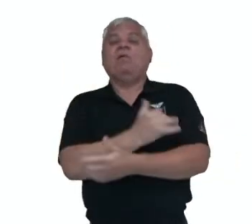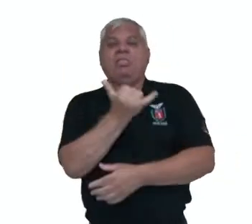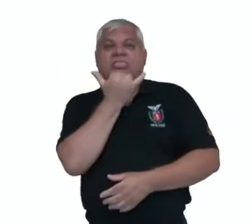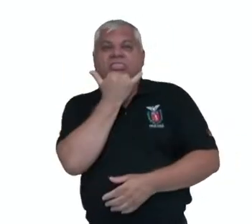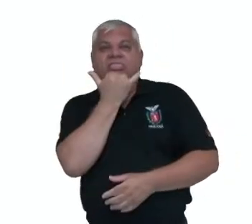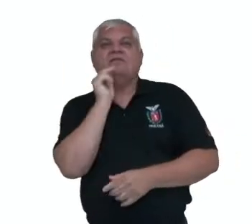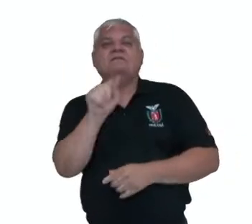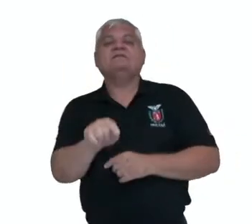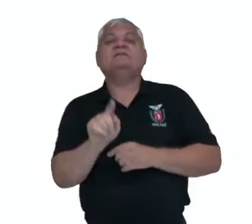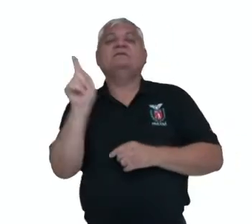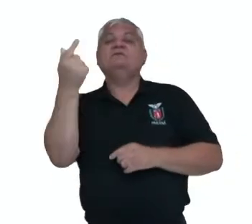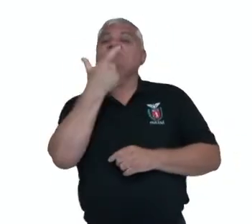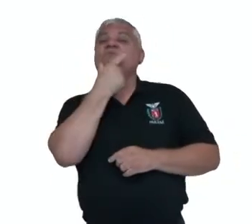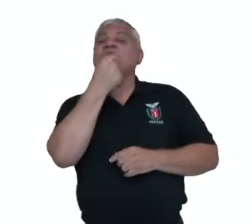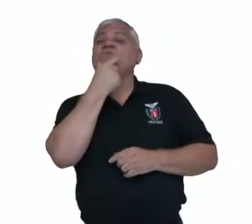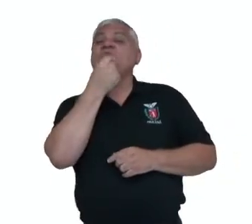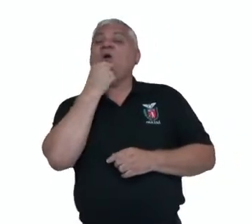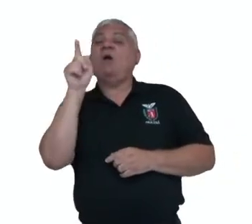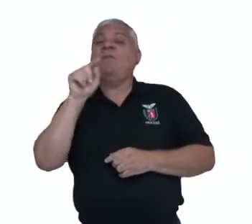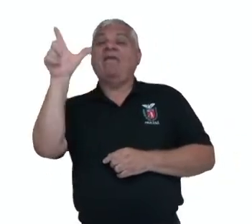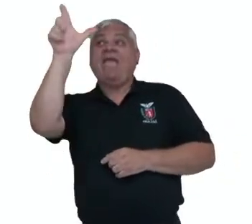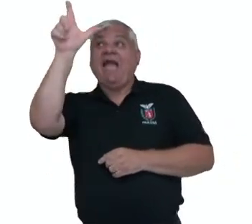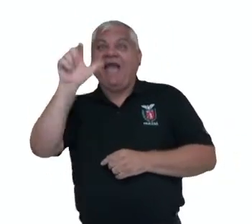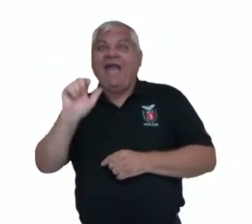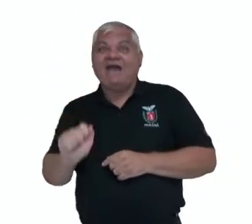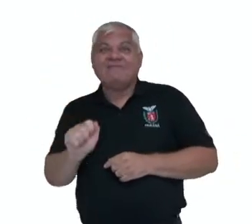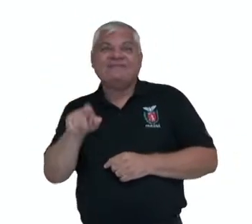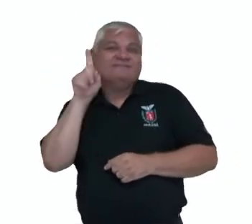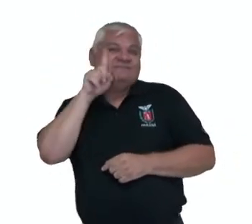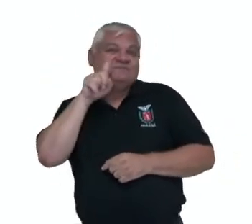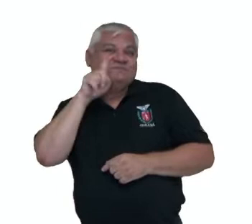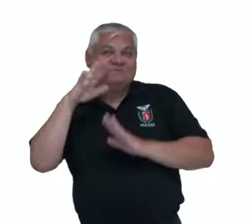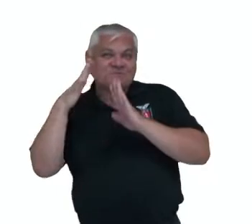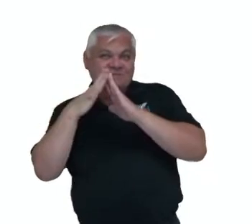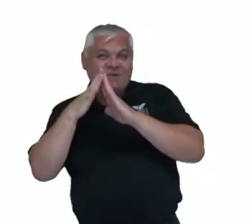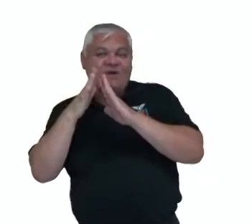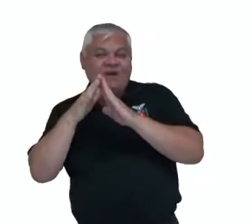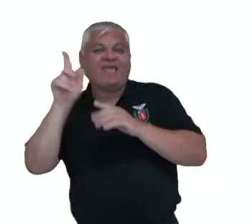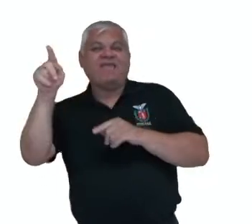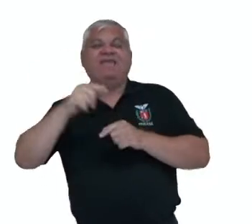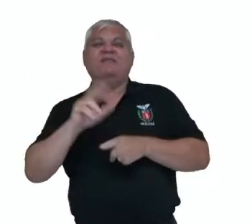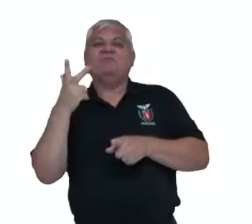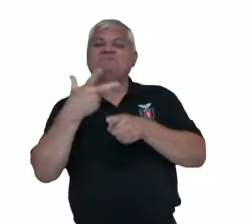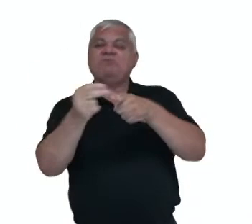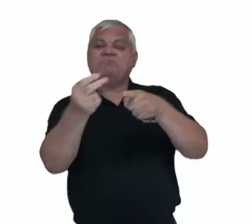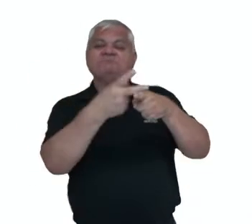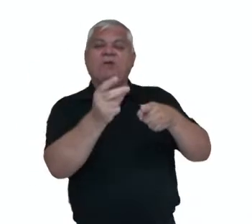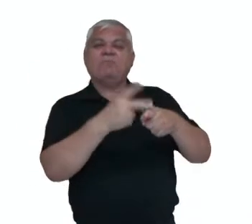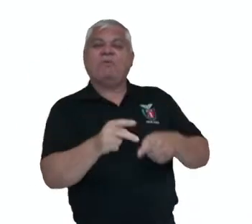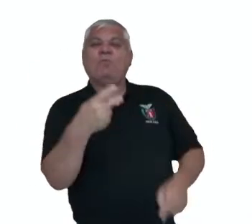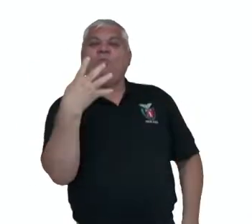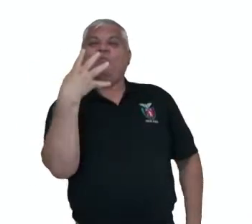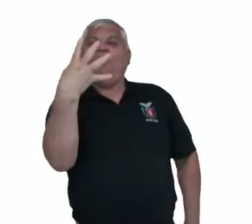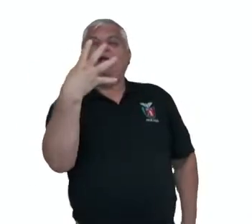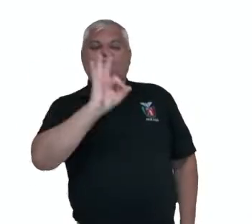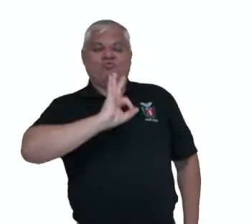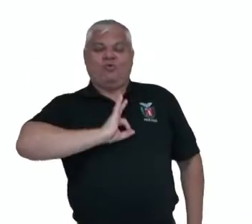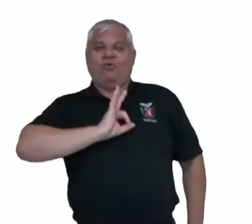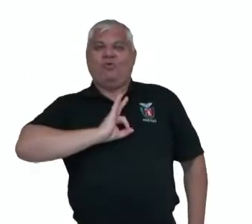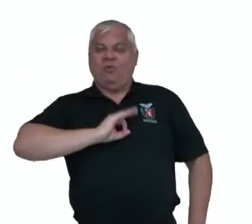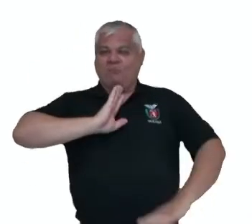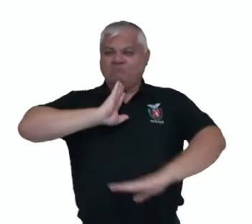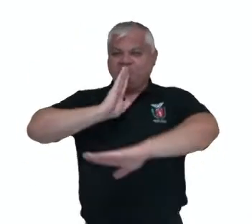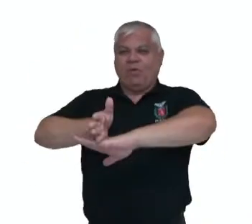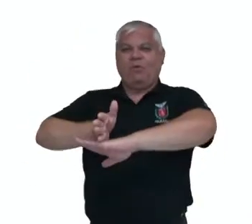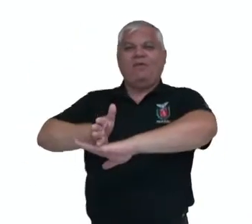1936, nos Jogos Olímpicos de Berlim, essa pessoa aqui, Jesse Hovens, ele conquistou quatro medalhas de ouro,